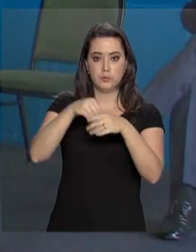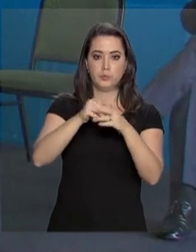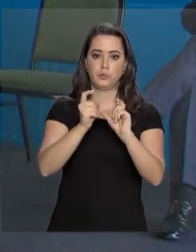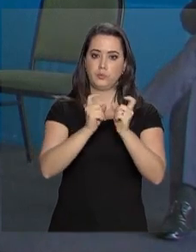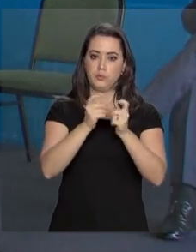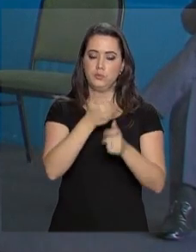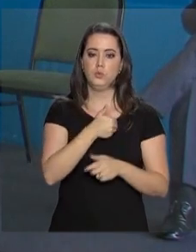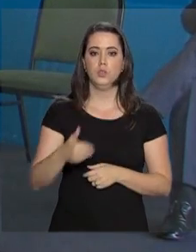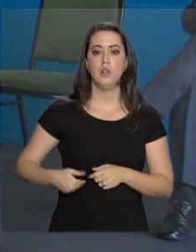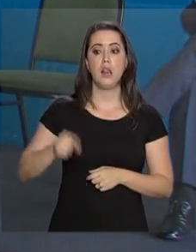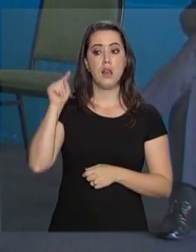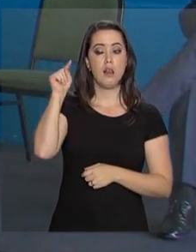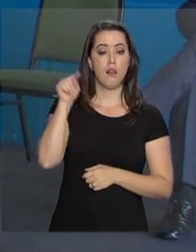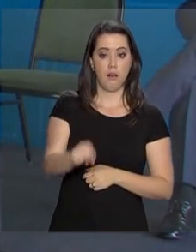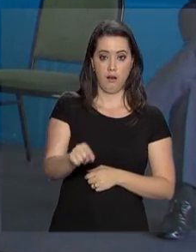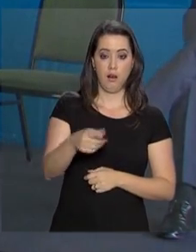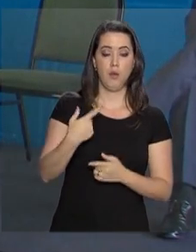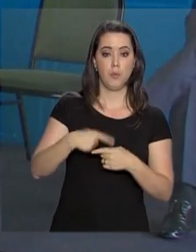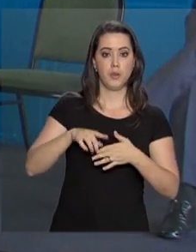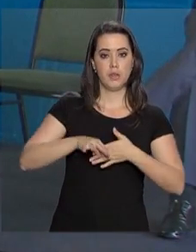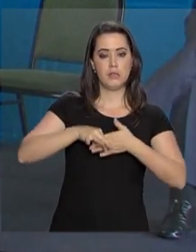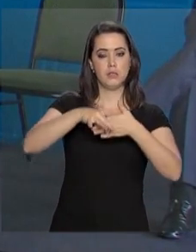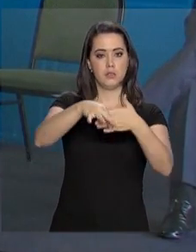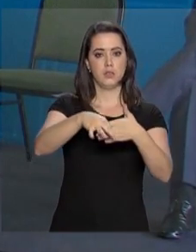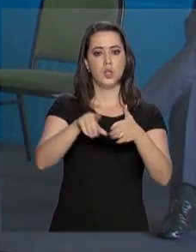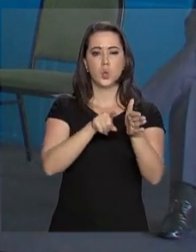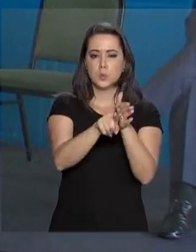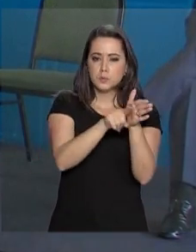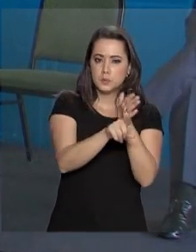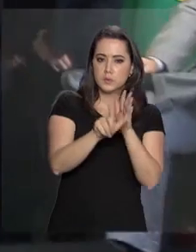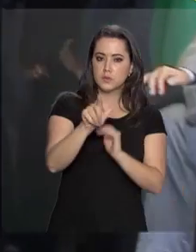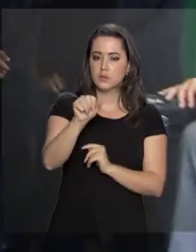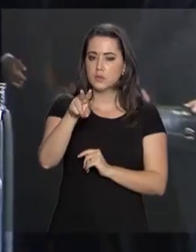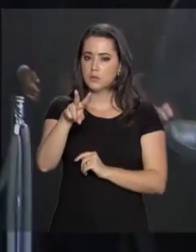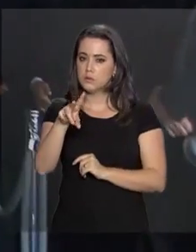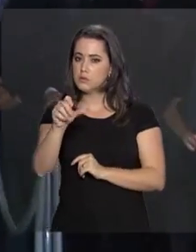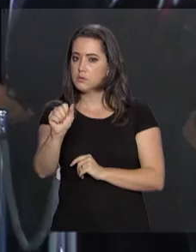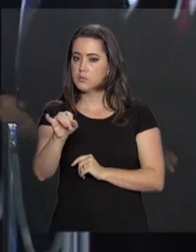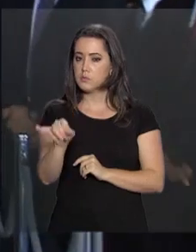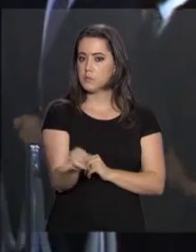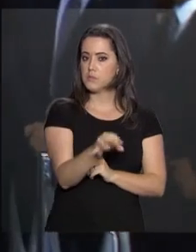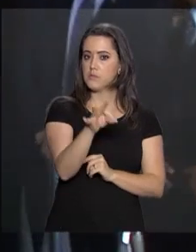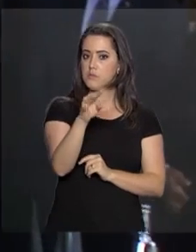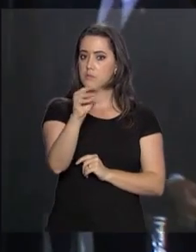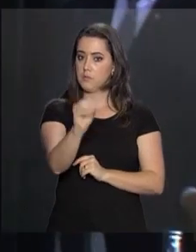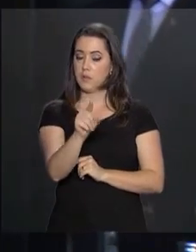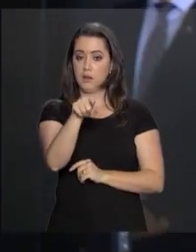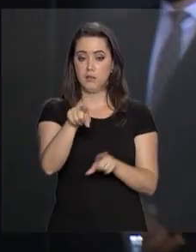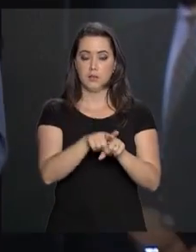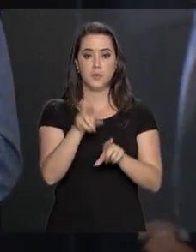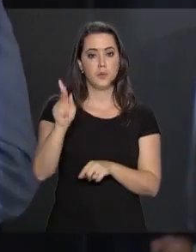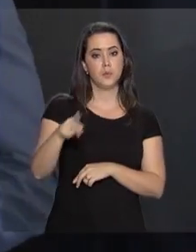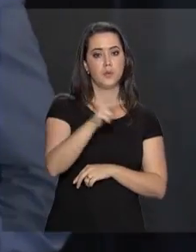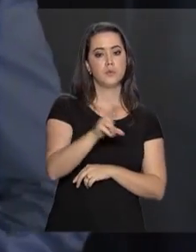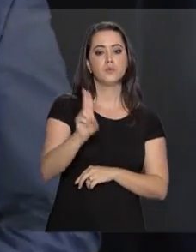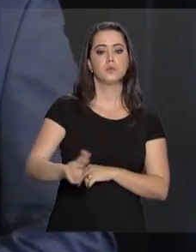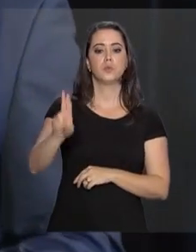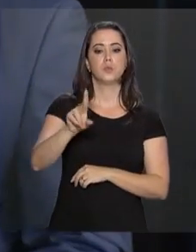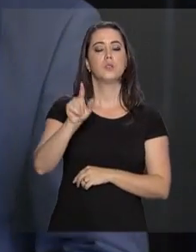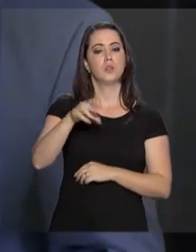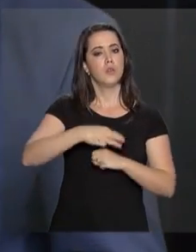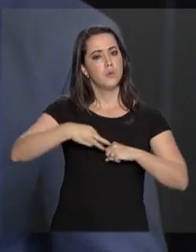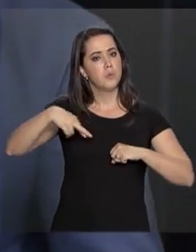ganhou projeção nacional ao comandar a Operação Lava Jato. Moro, que também é professor universitário, é